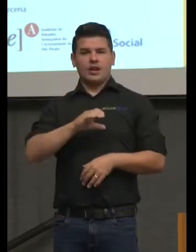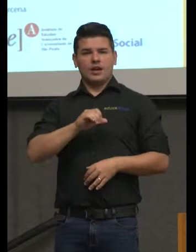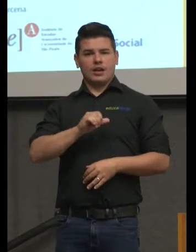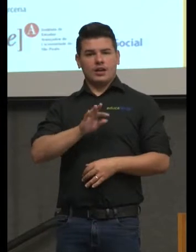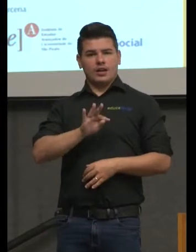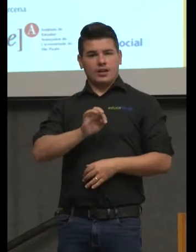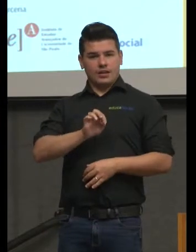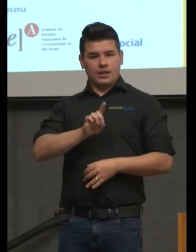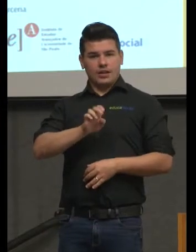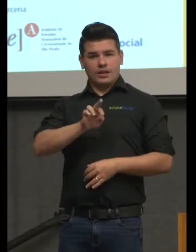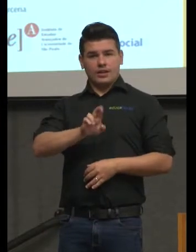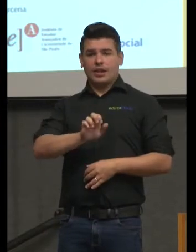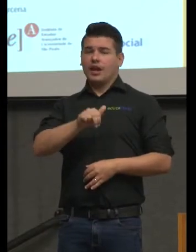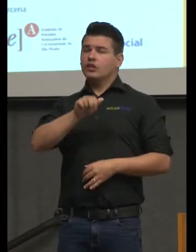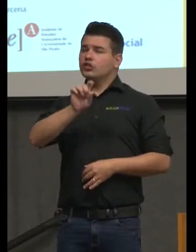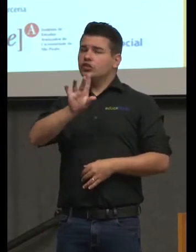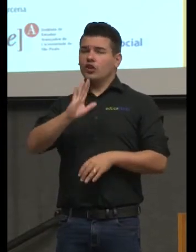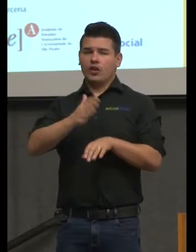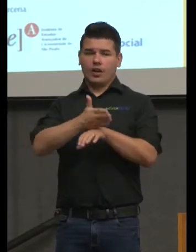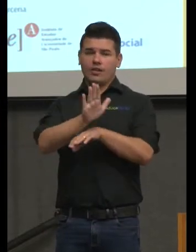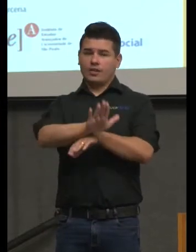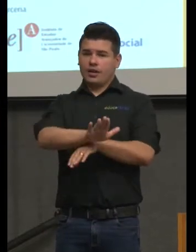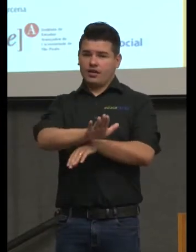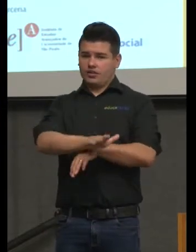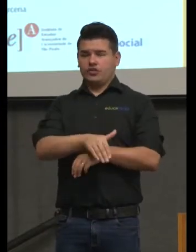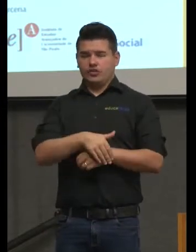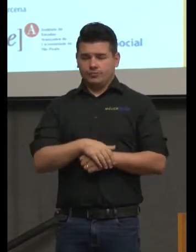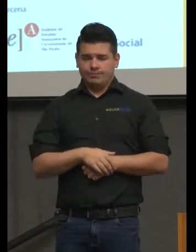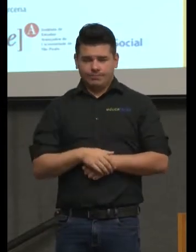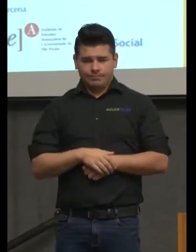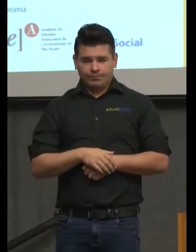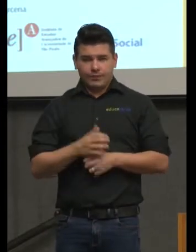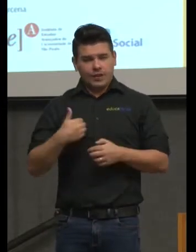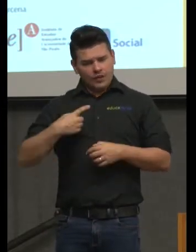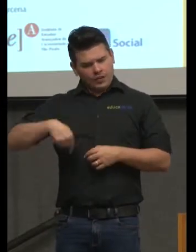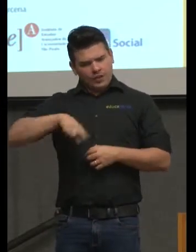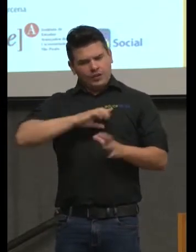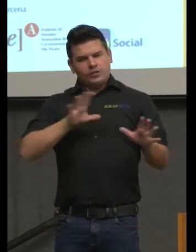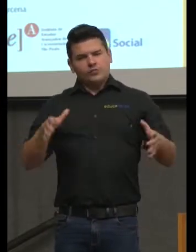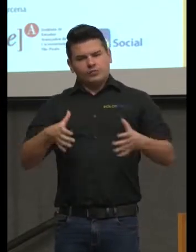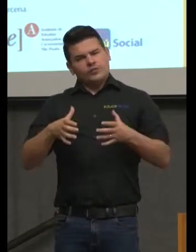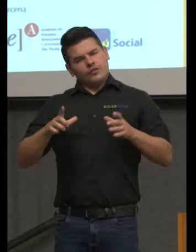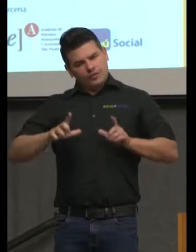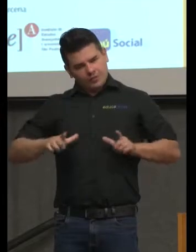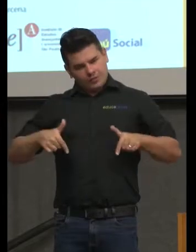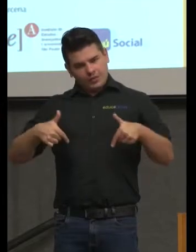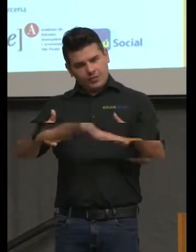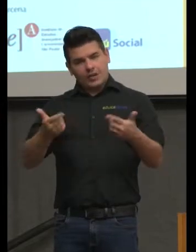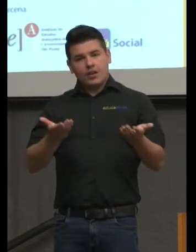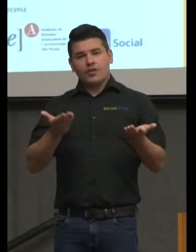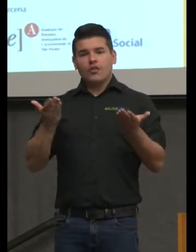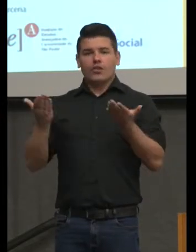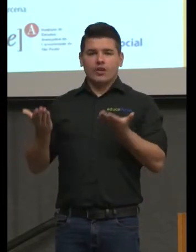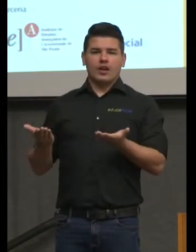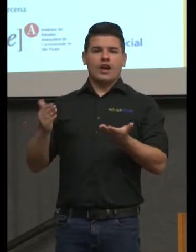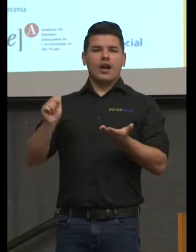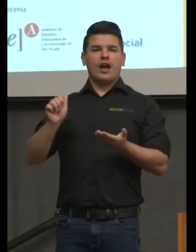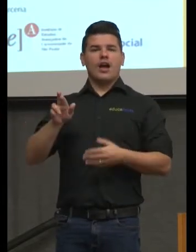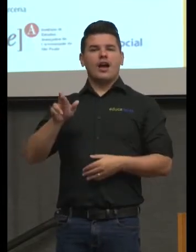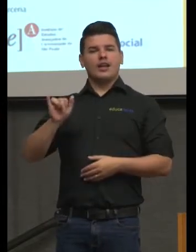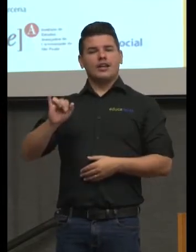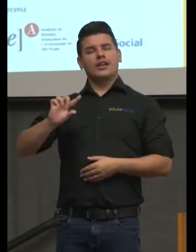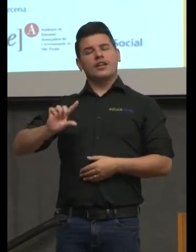período da tarde, Então, vamos à luta e vamos ao trabalho. Eu passo a palavra ao Ari e,